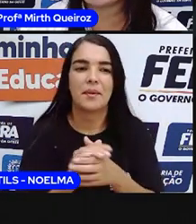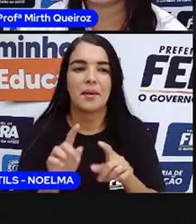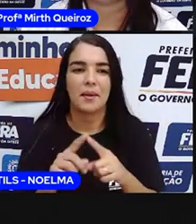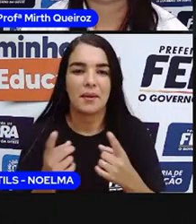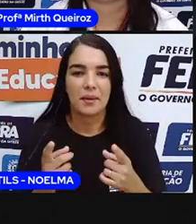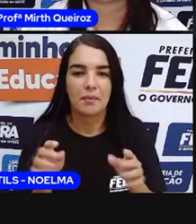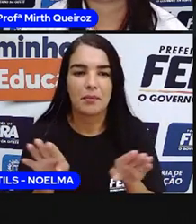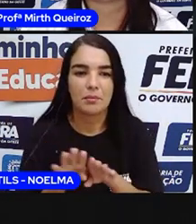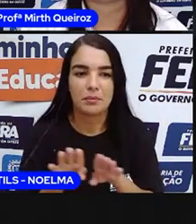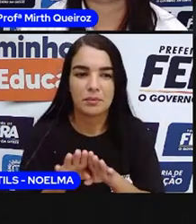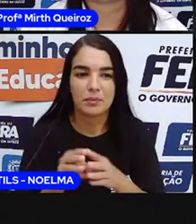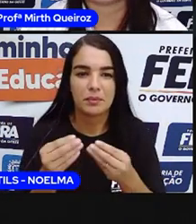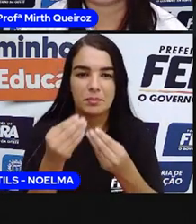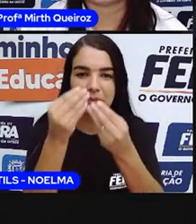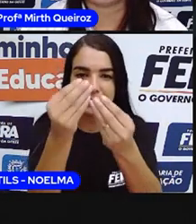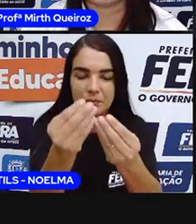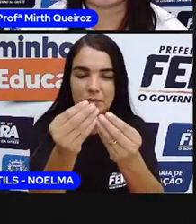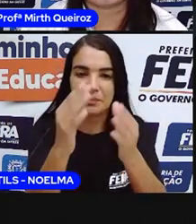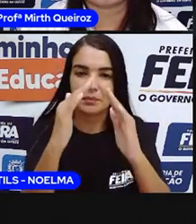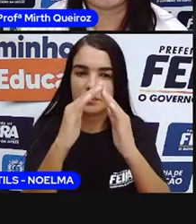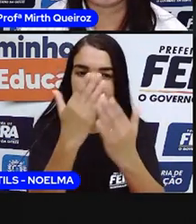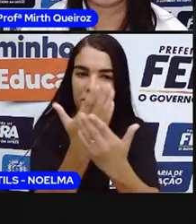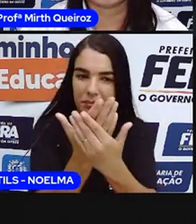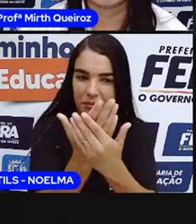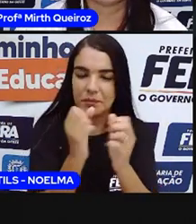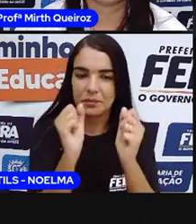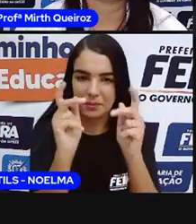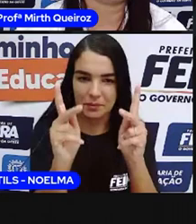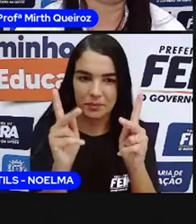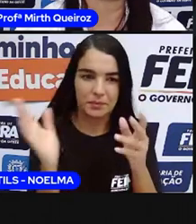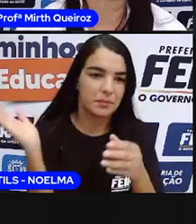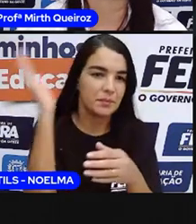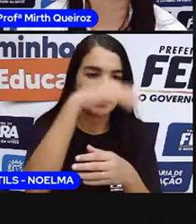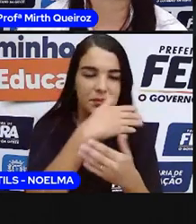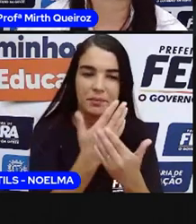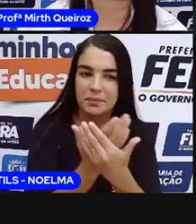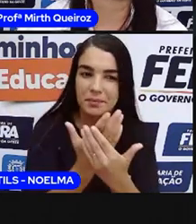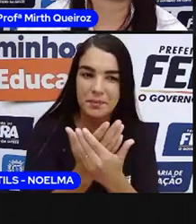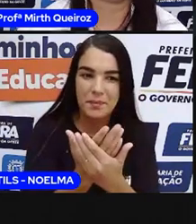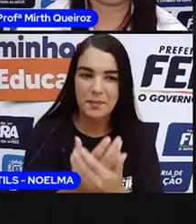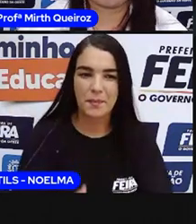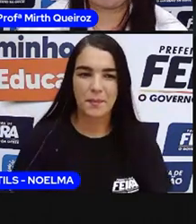percurso foi entregue pela escola de vocês, certo? Vamos à aula?